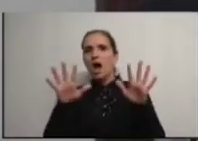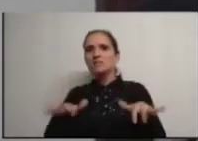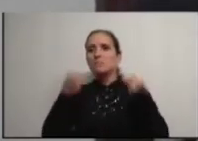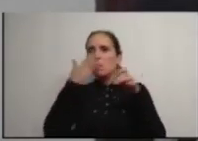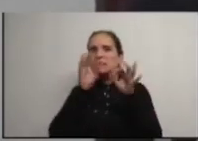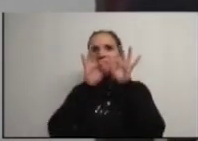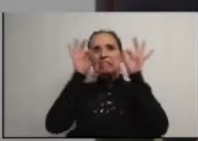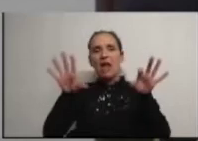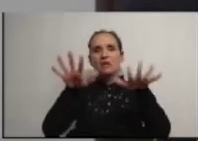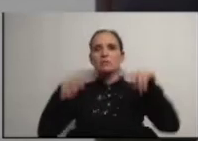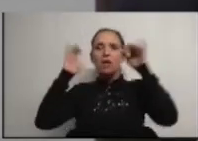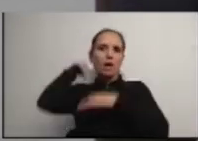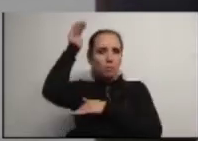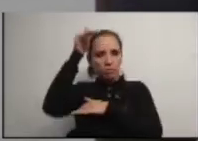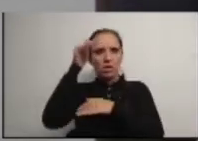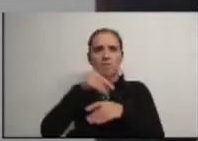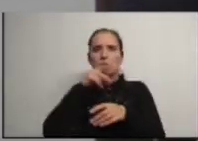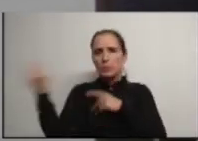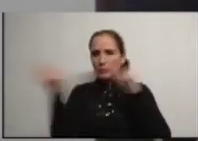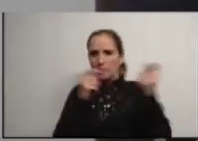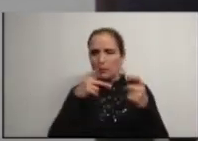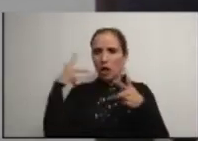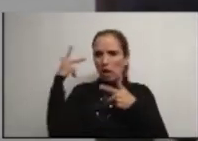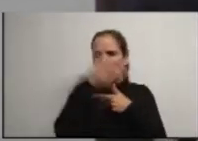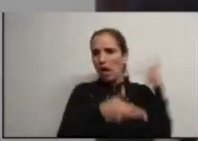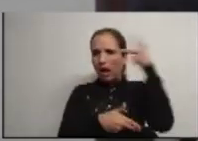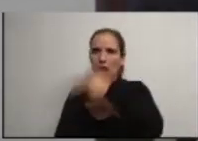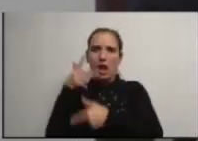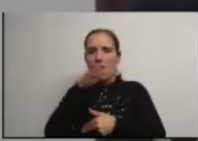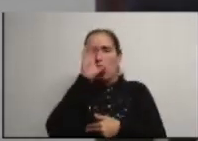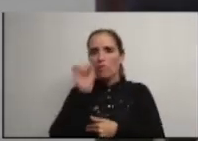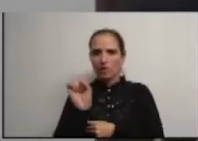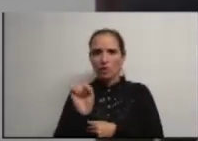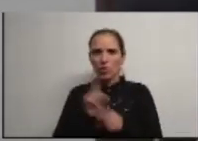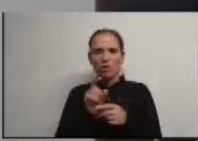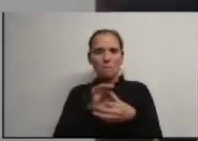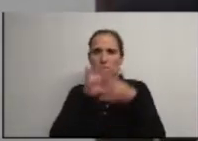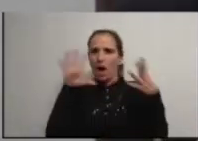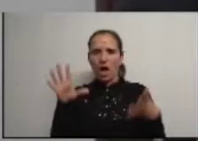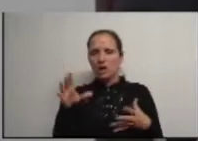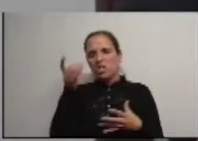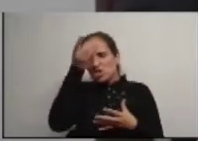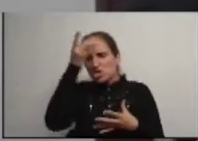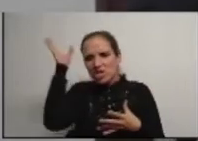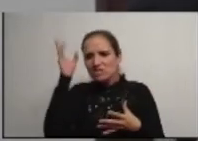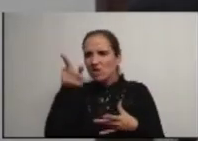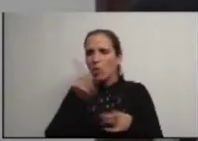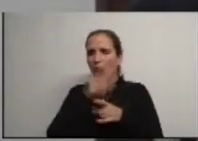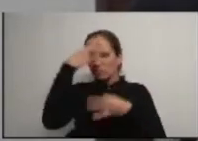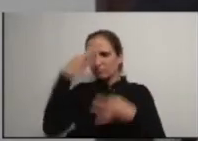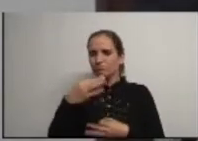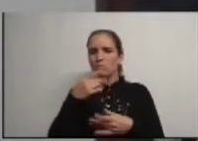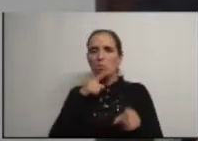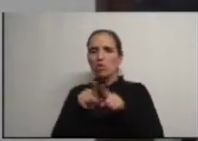República com dissertações e ataques despropositados e desproporcionados ao Governo esquecendo-se por clara desonestidade política que os